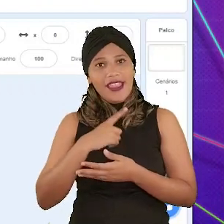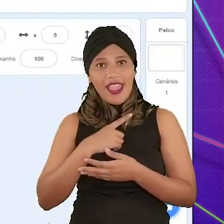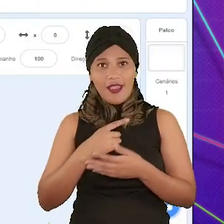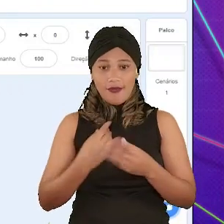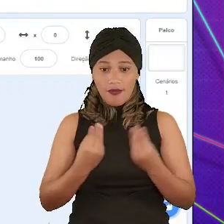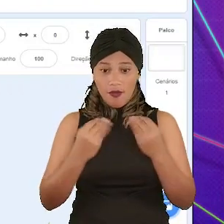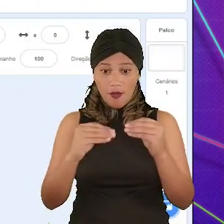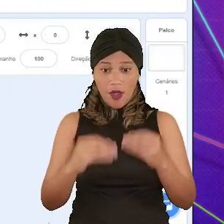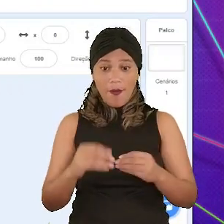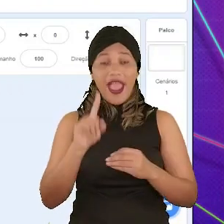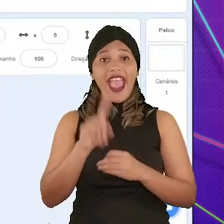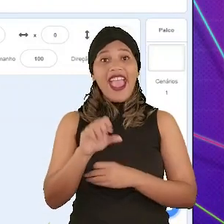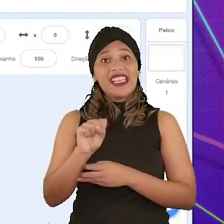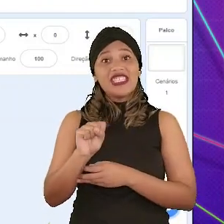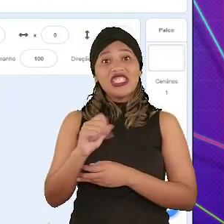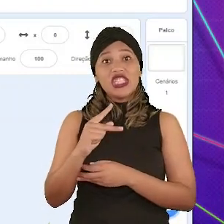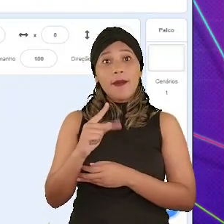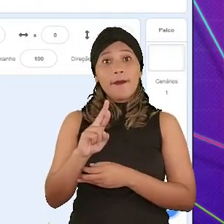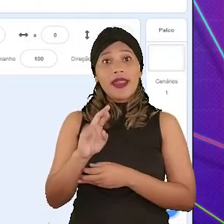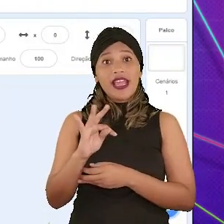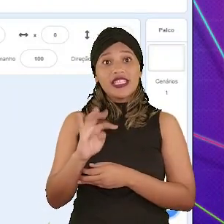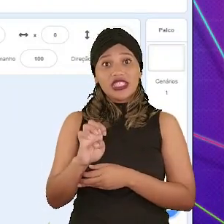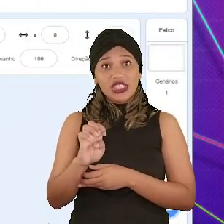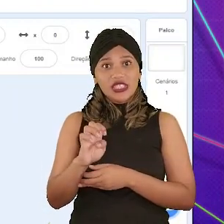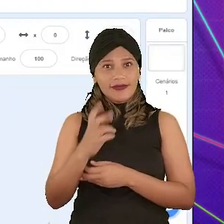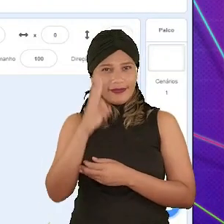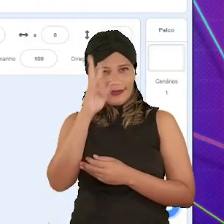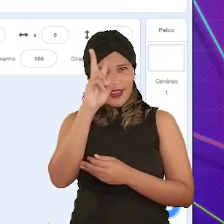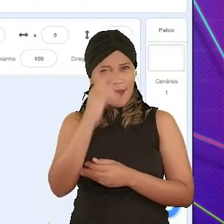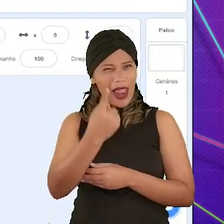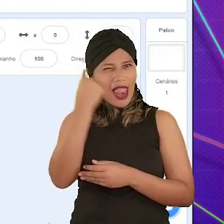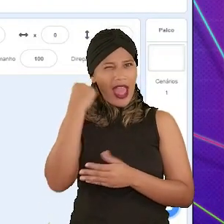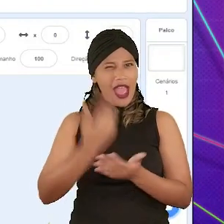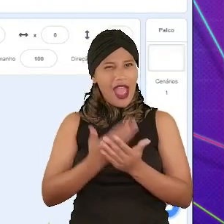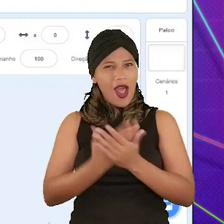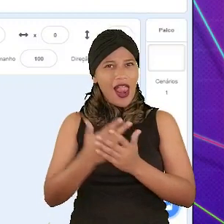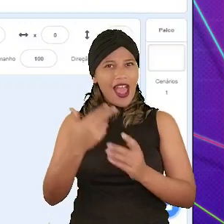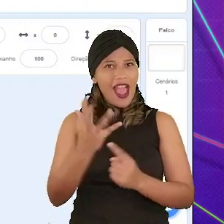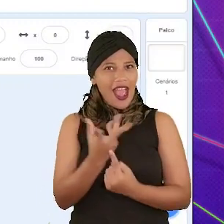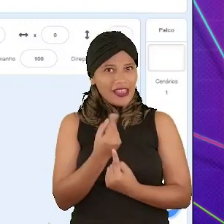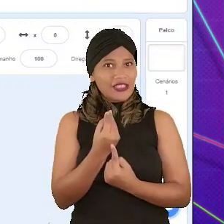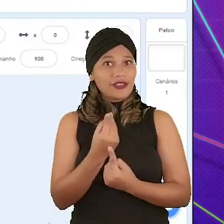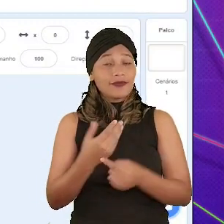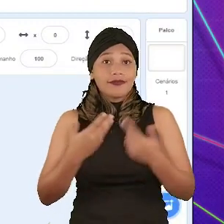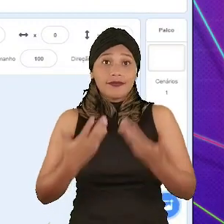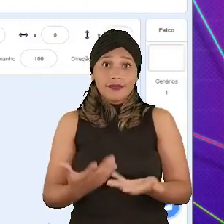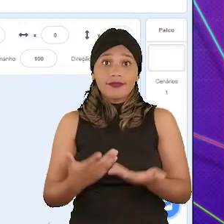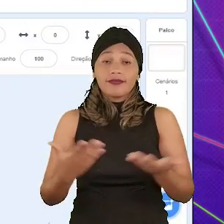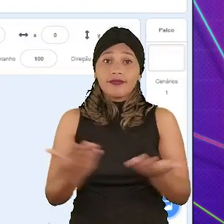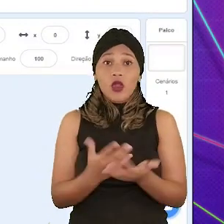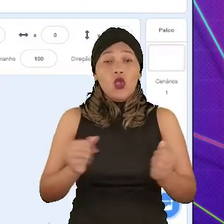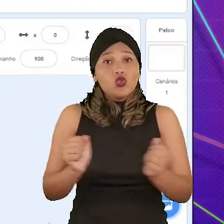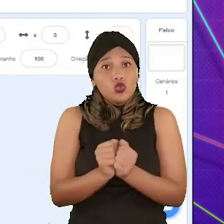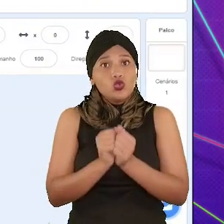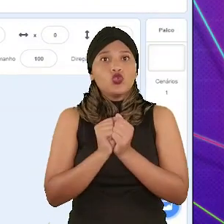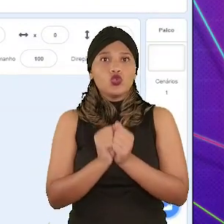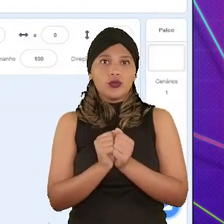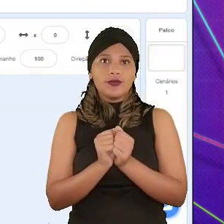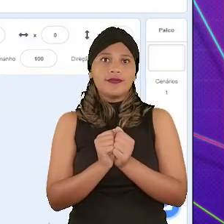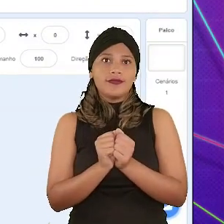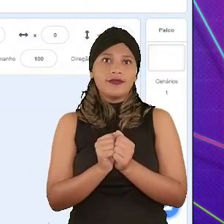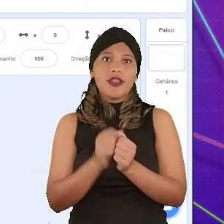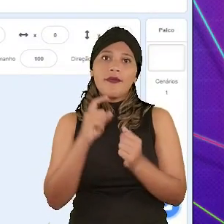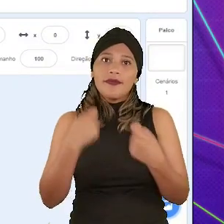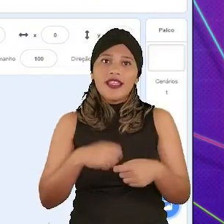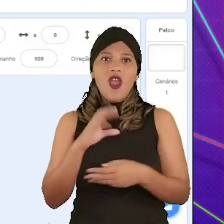atores e fantasias que temos aqui são os sprites que falamos na aula de arte, aqui da Criar Jogos. Então, galera, vamos agora juntar